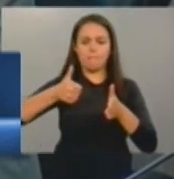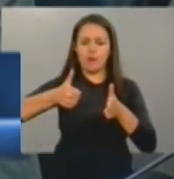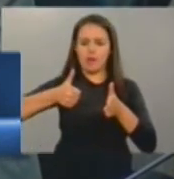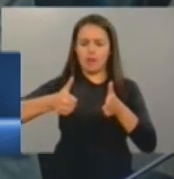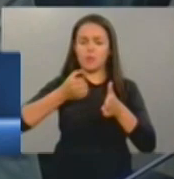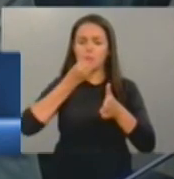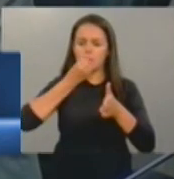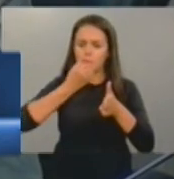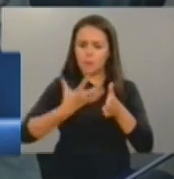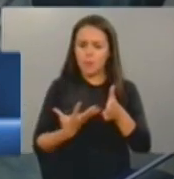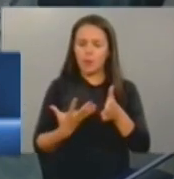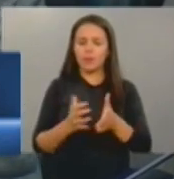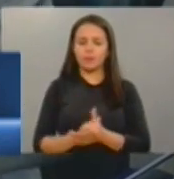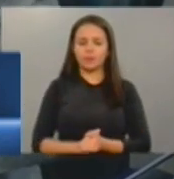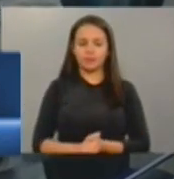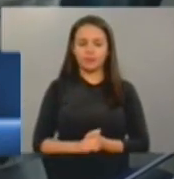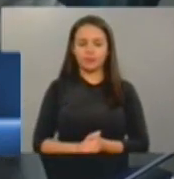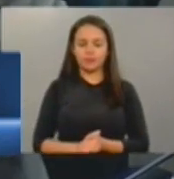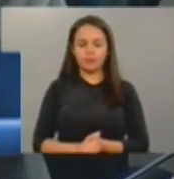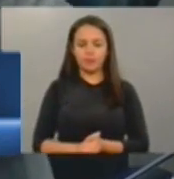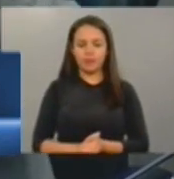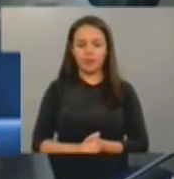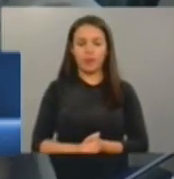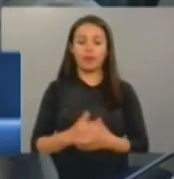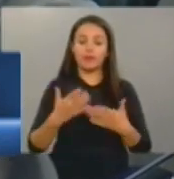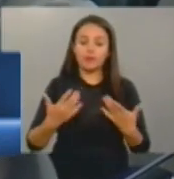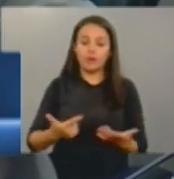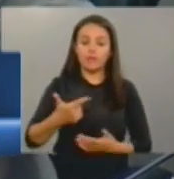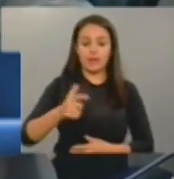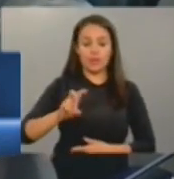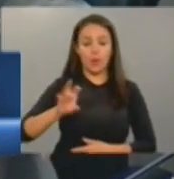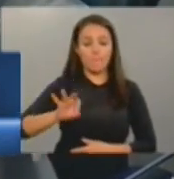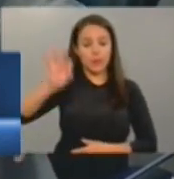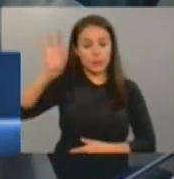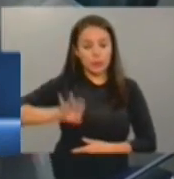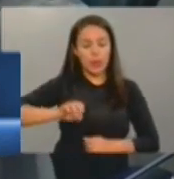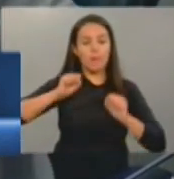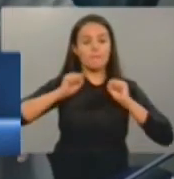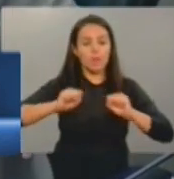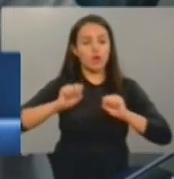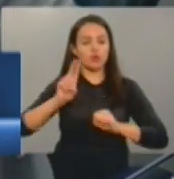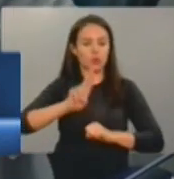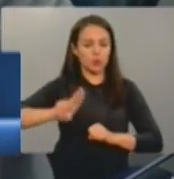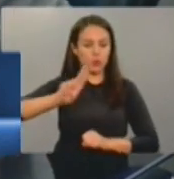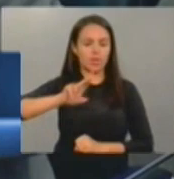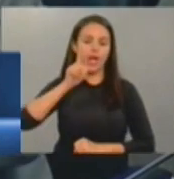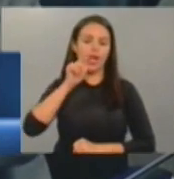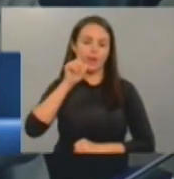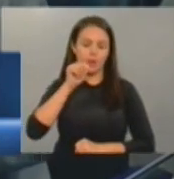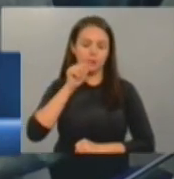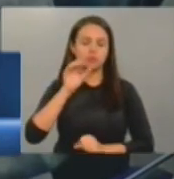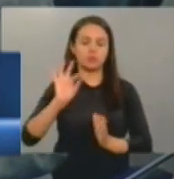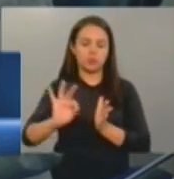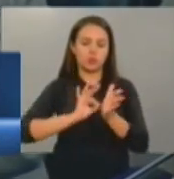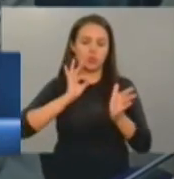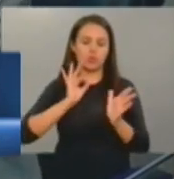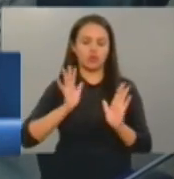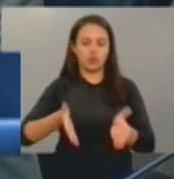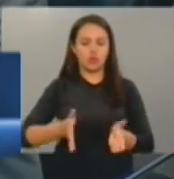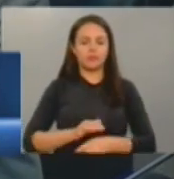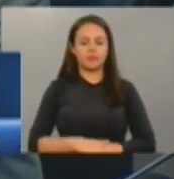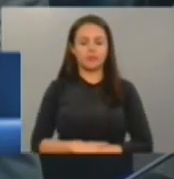e a outorga é de 25, portanto, aquela preocupação de não ter água no momento, não é realidade, no momento.